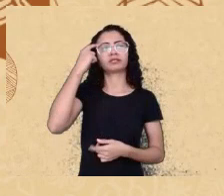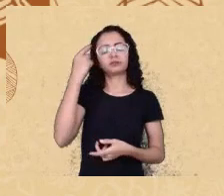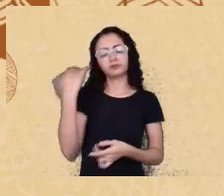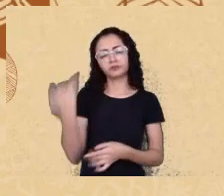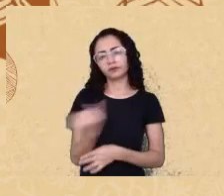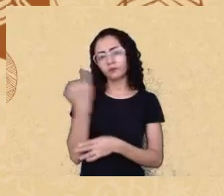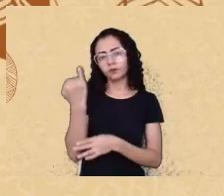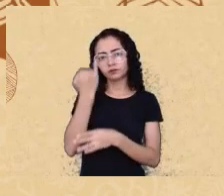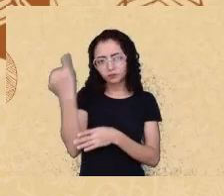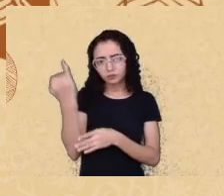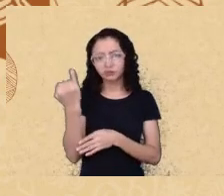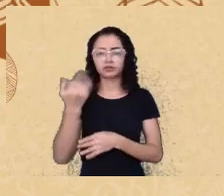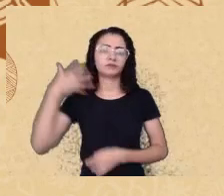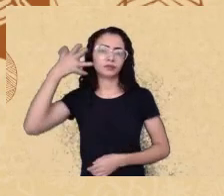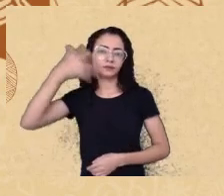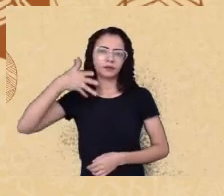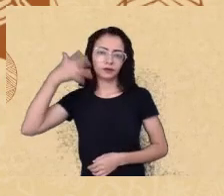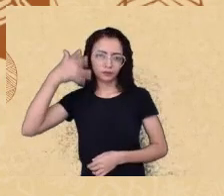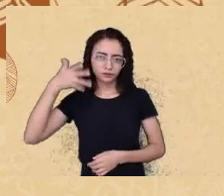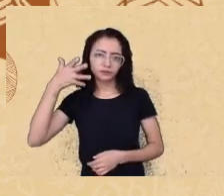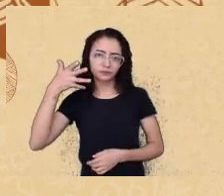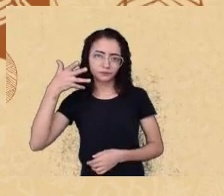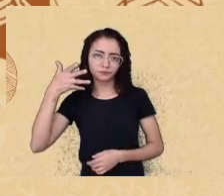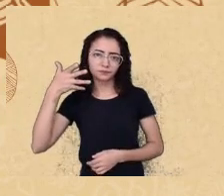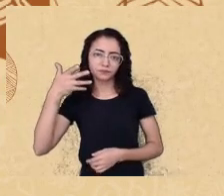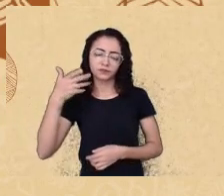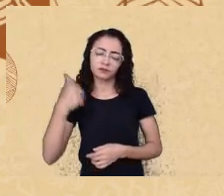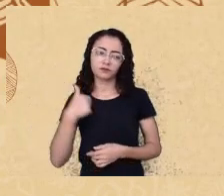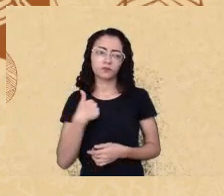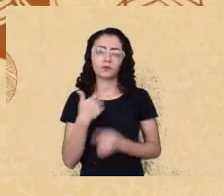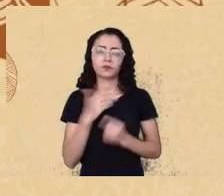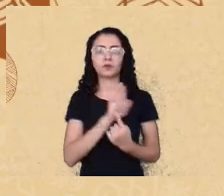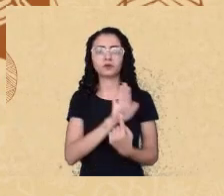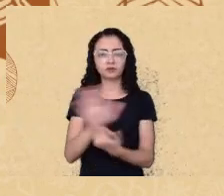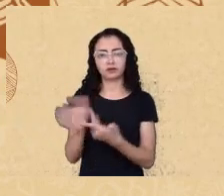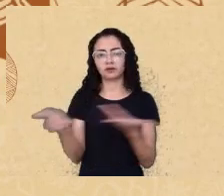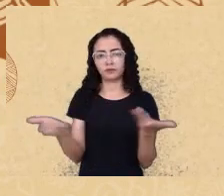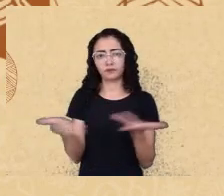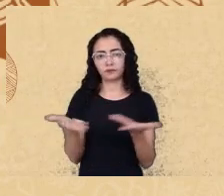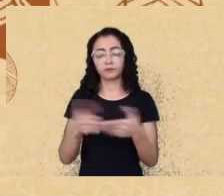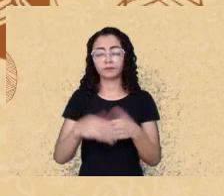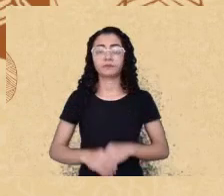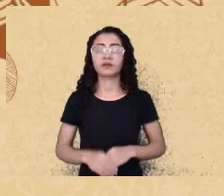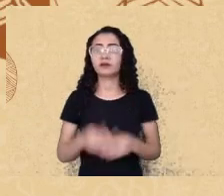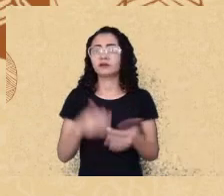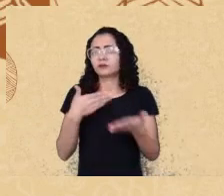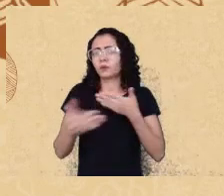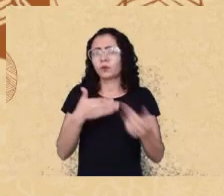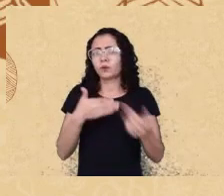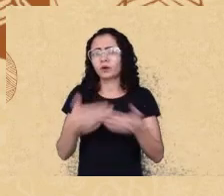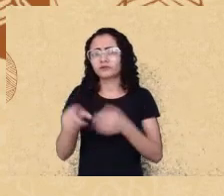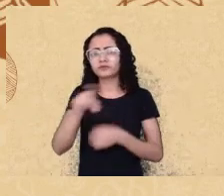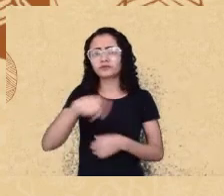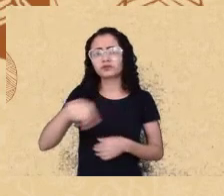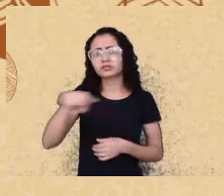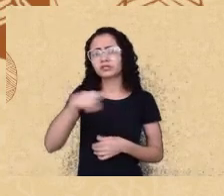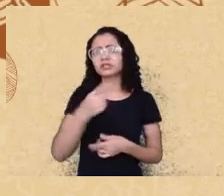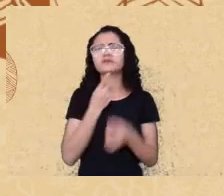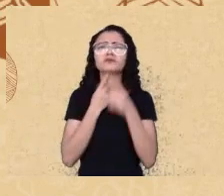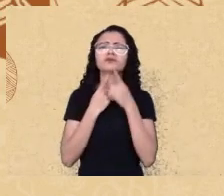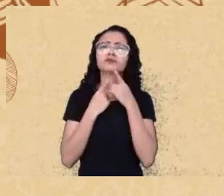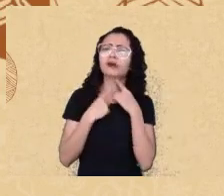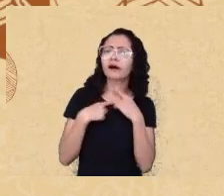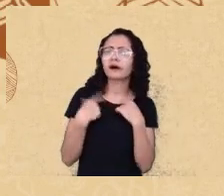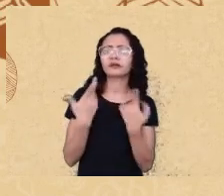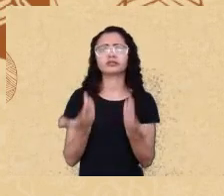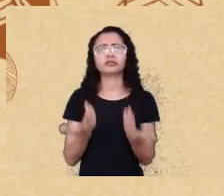pouco a minha fala durante essa tarde. Então, caso qualquer um ou qualquer uma de vocês deseje fazer algum tipo de